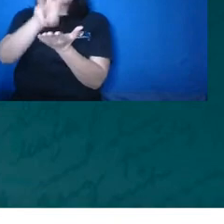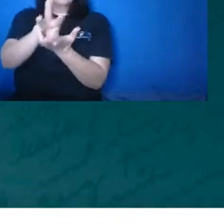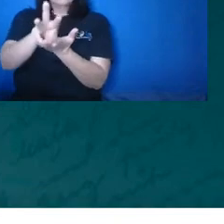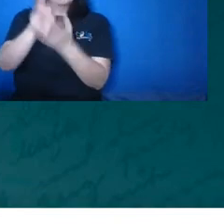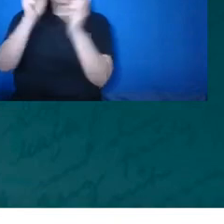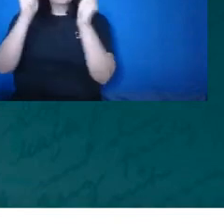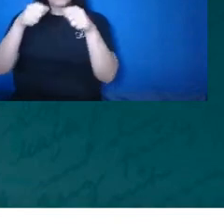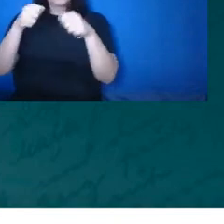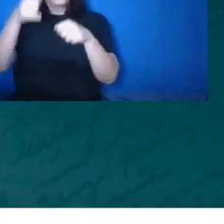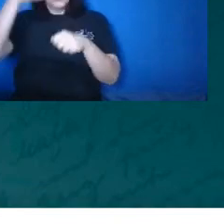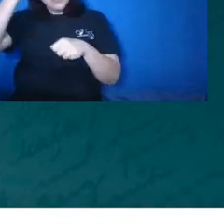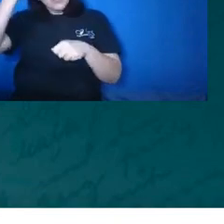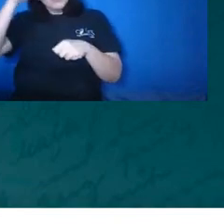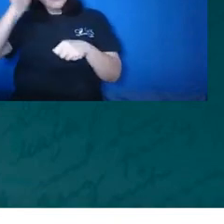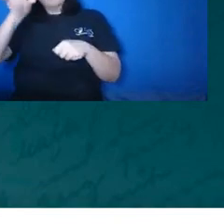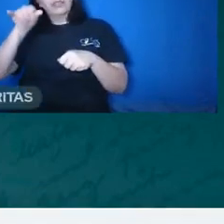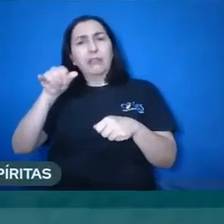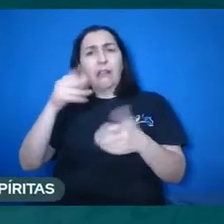suicídio?